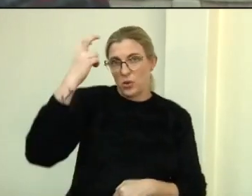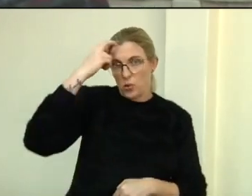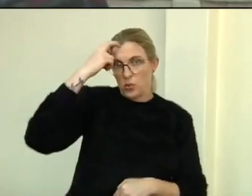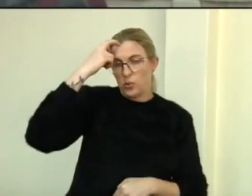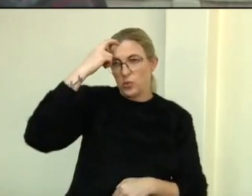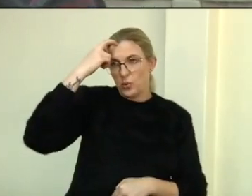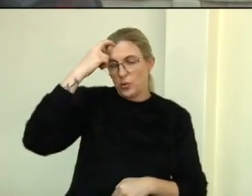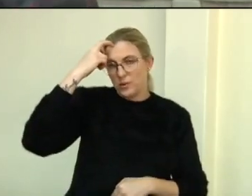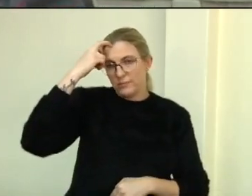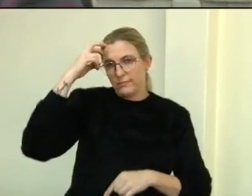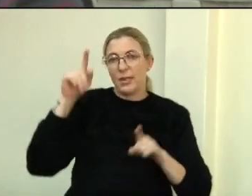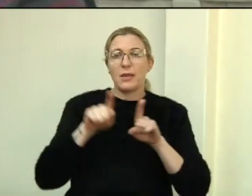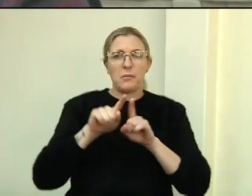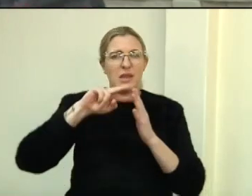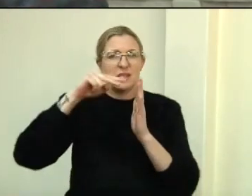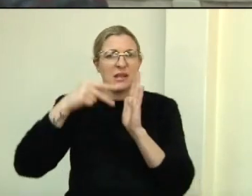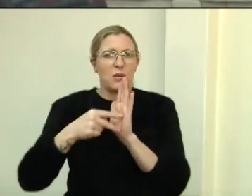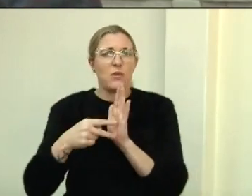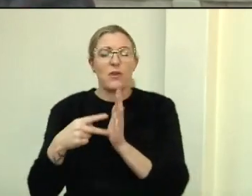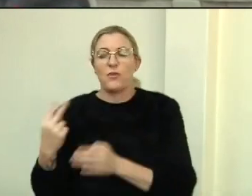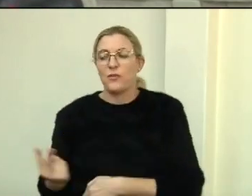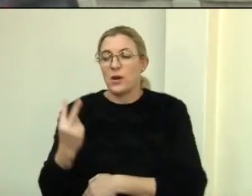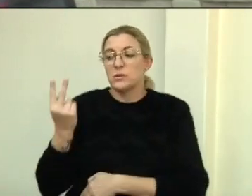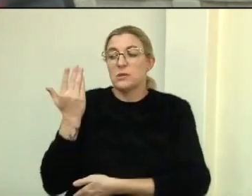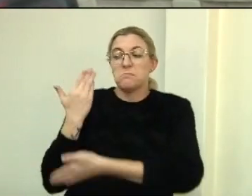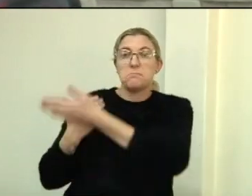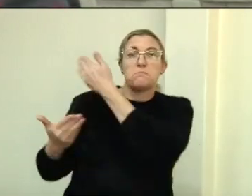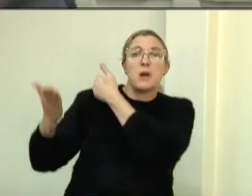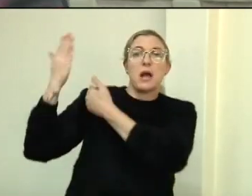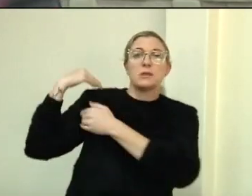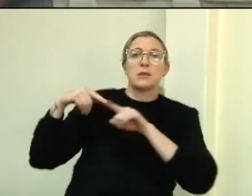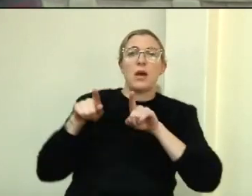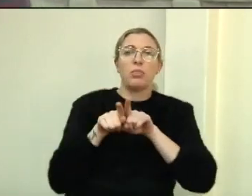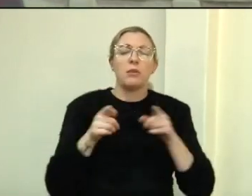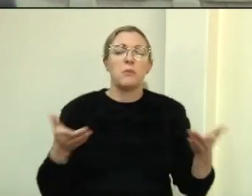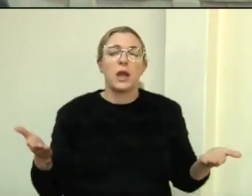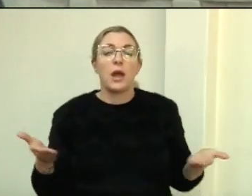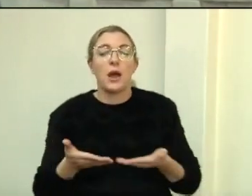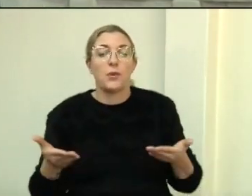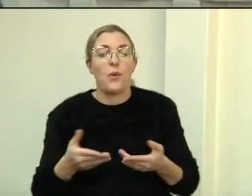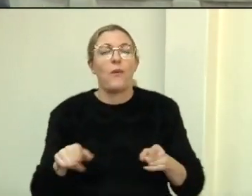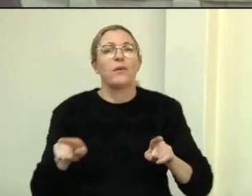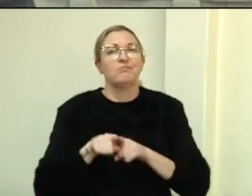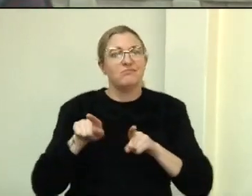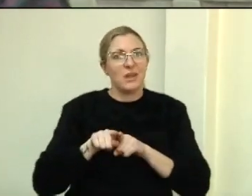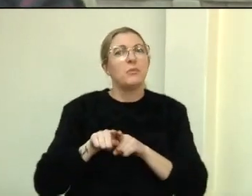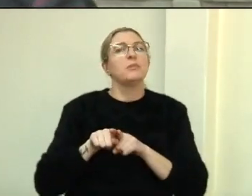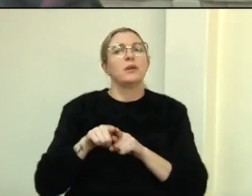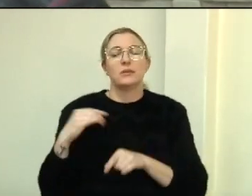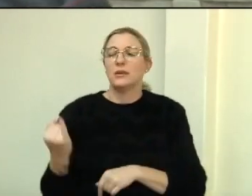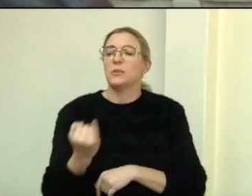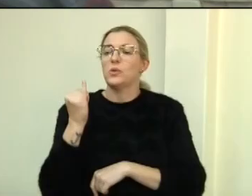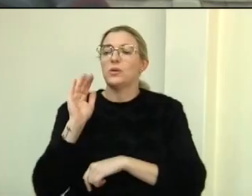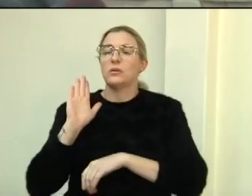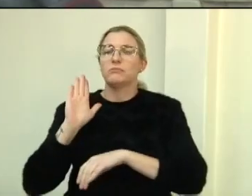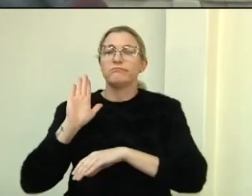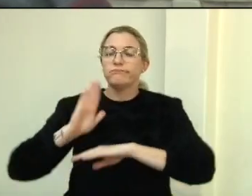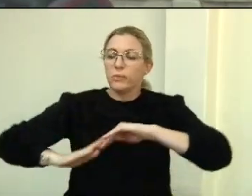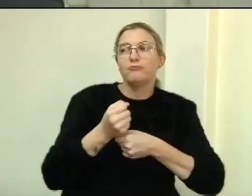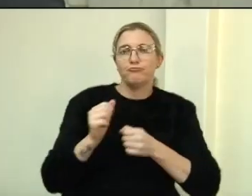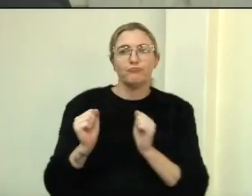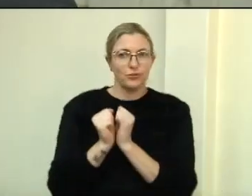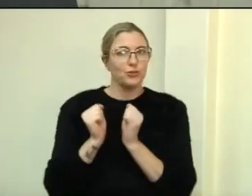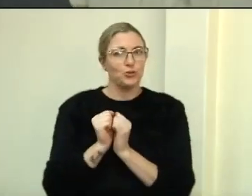passado e o presente. Nós estamos construindo o futuro que nós queremos para nós e para os nossos